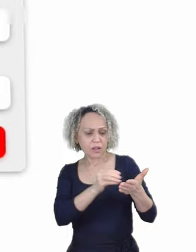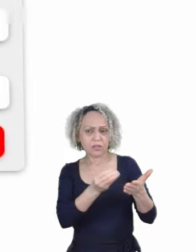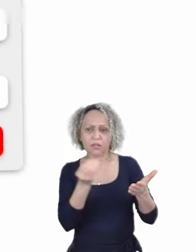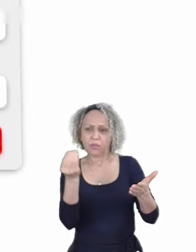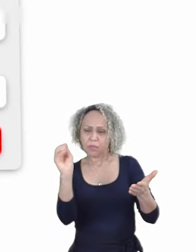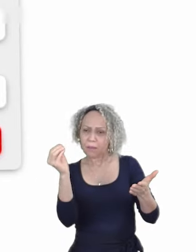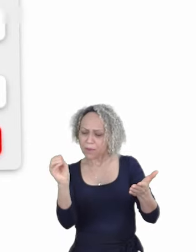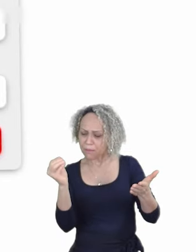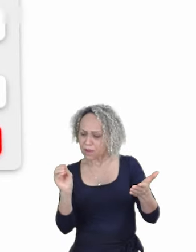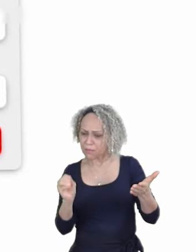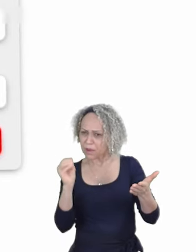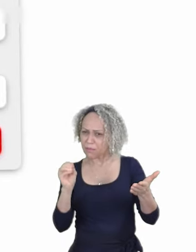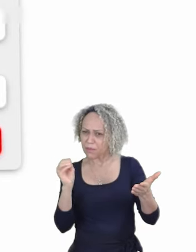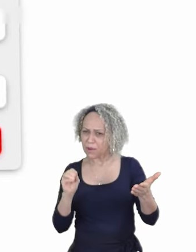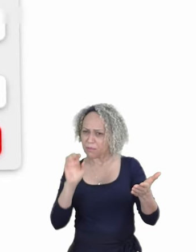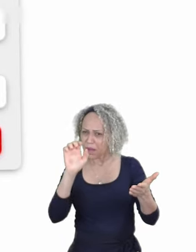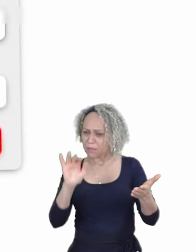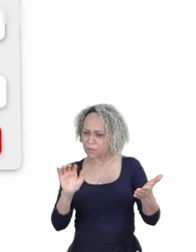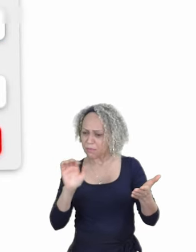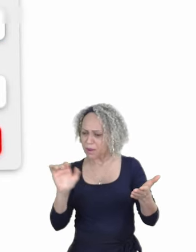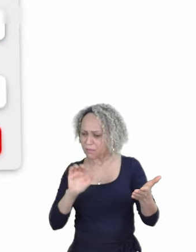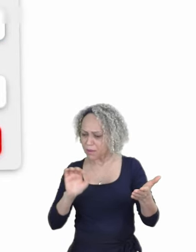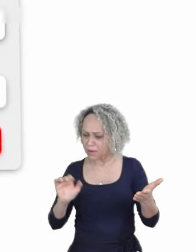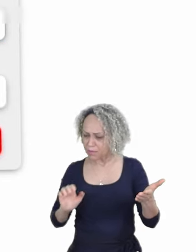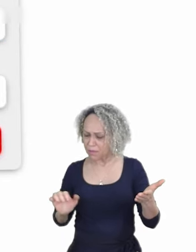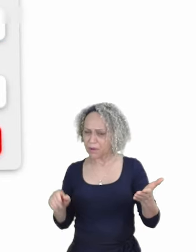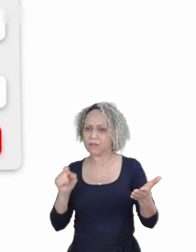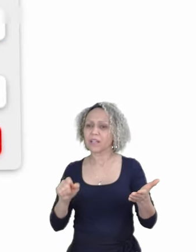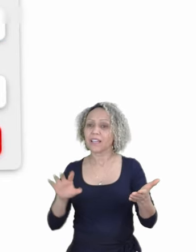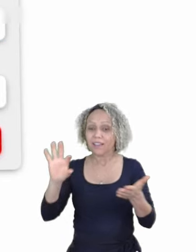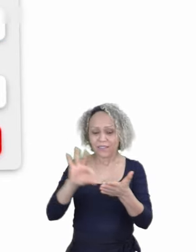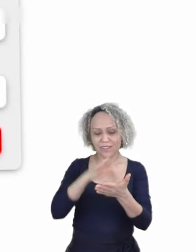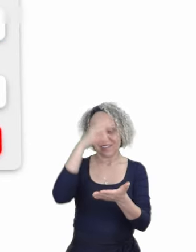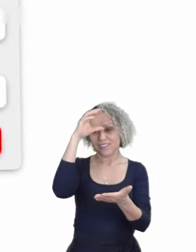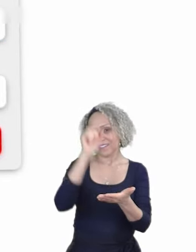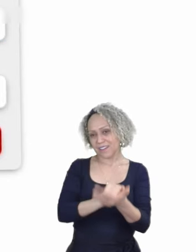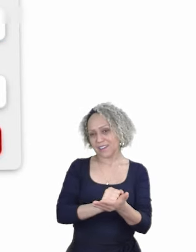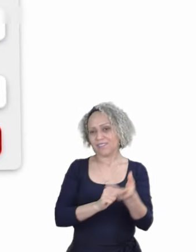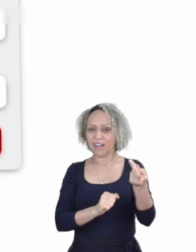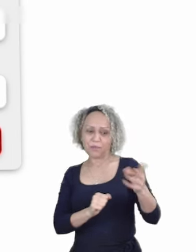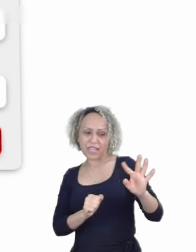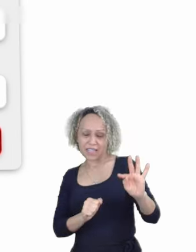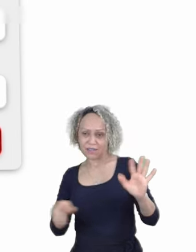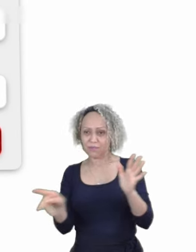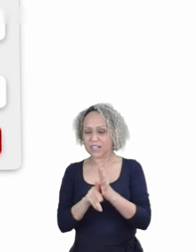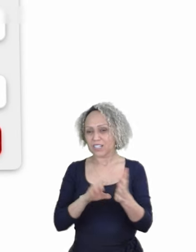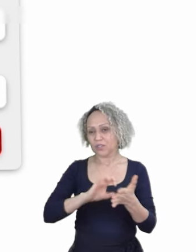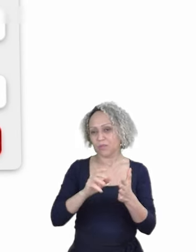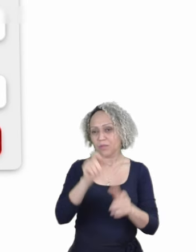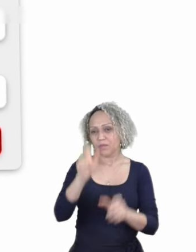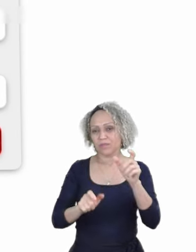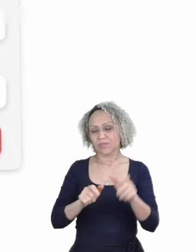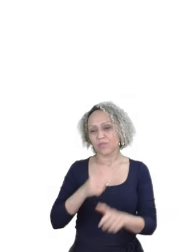para preencher todos os campos necessários para ser mais um filiado do Partido dos Trabalhadores e das